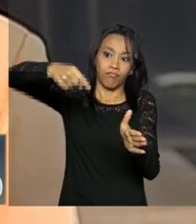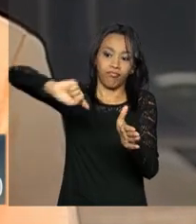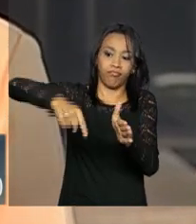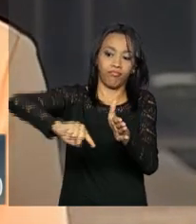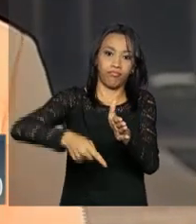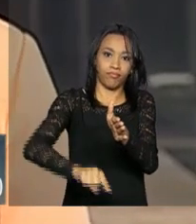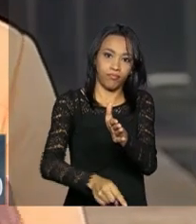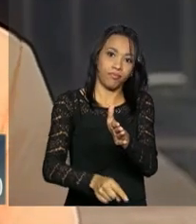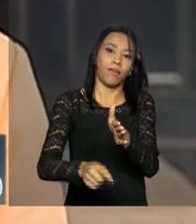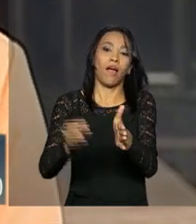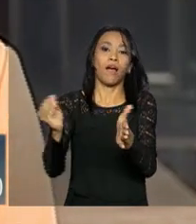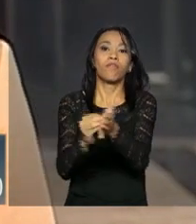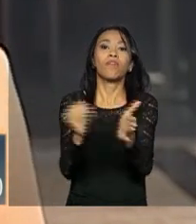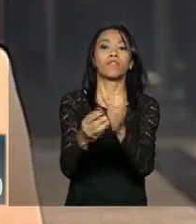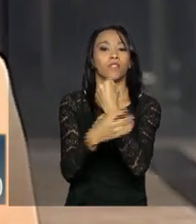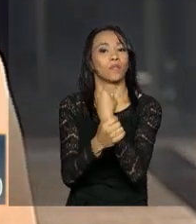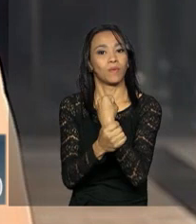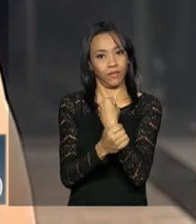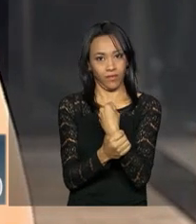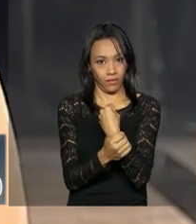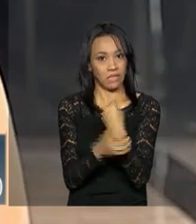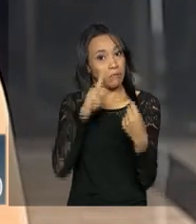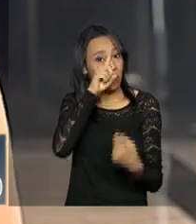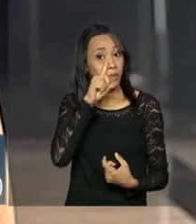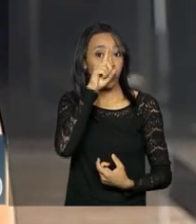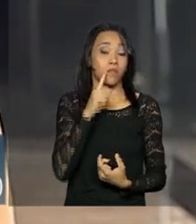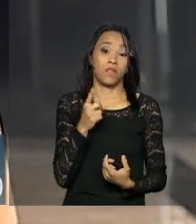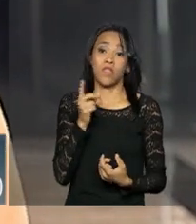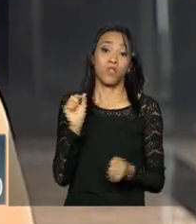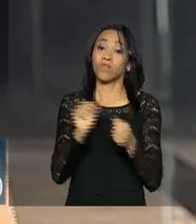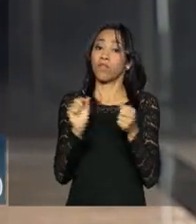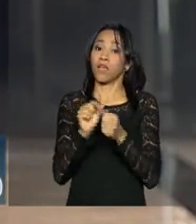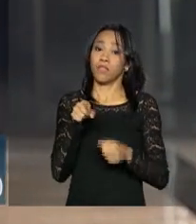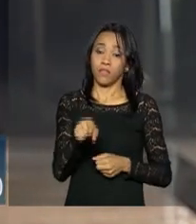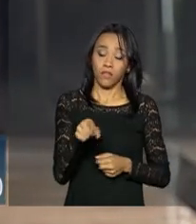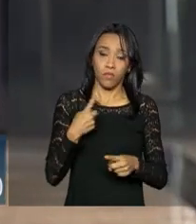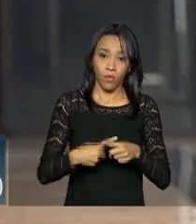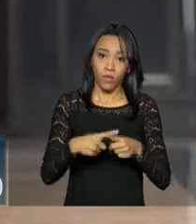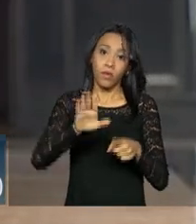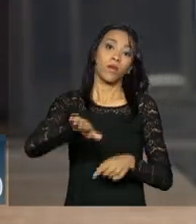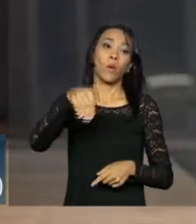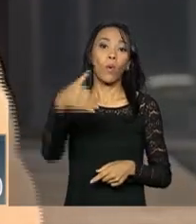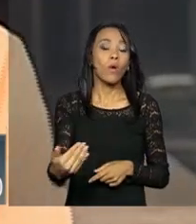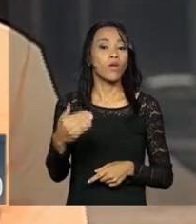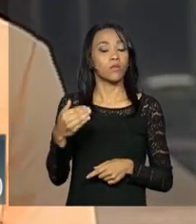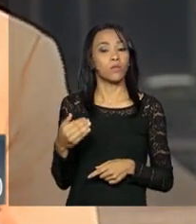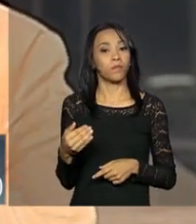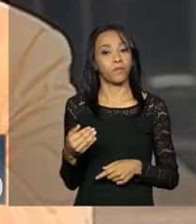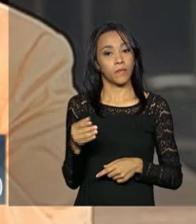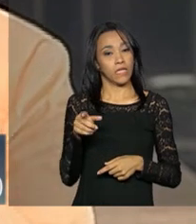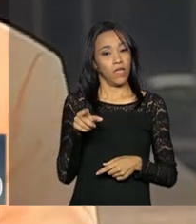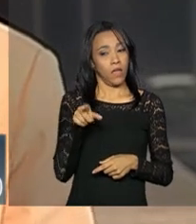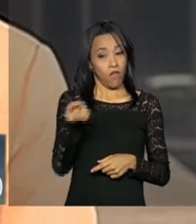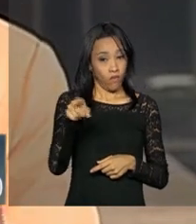e extremamente danosa, não se faz isso, é porque quando você, de fato,